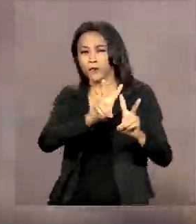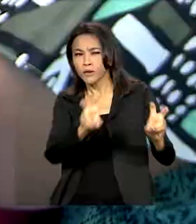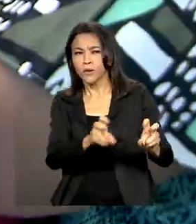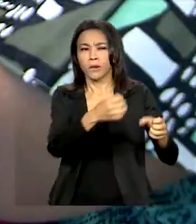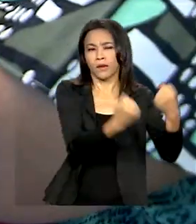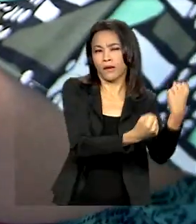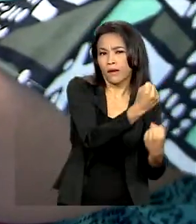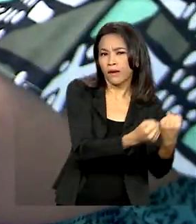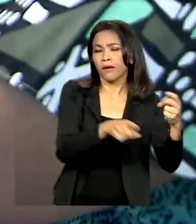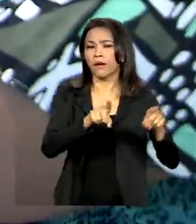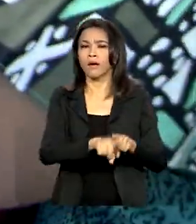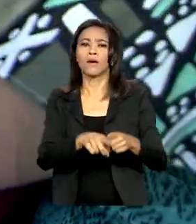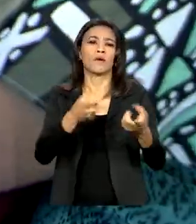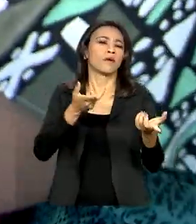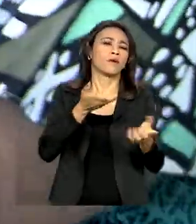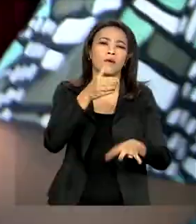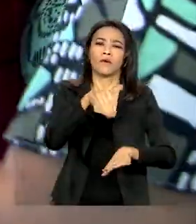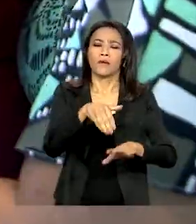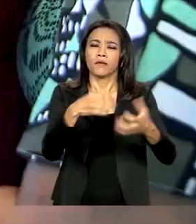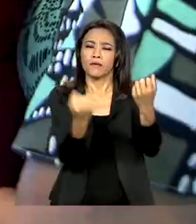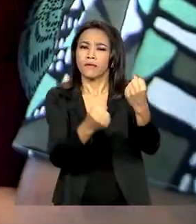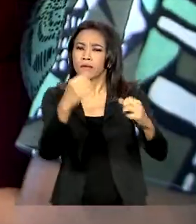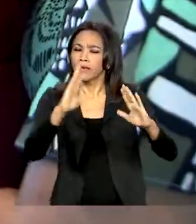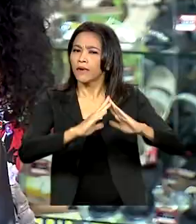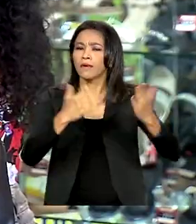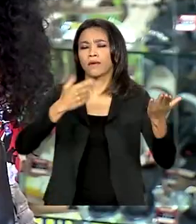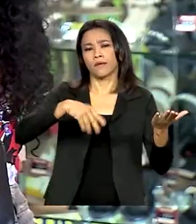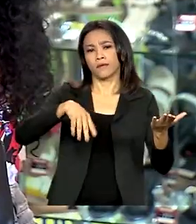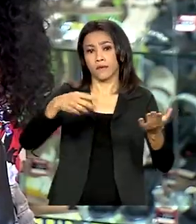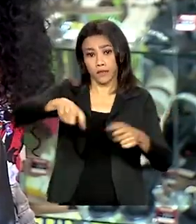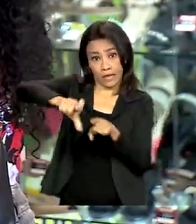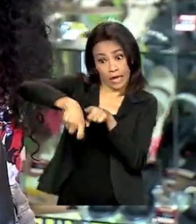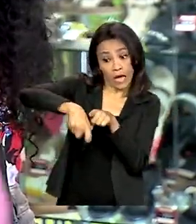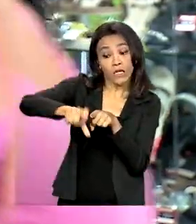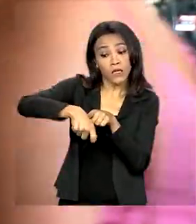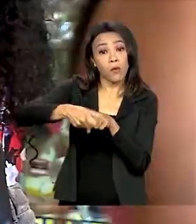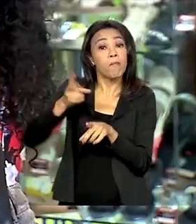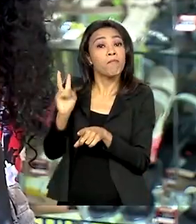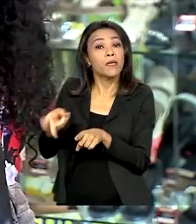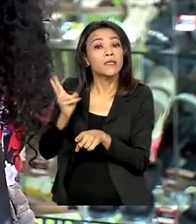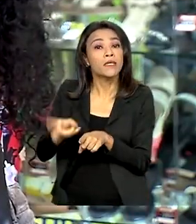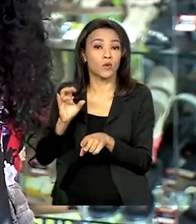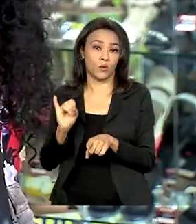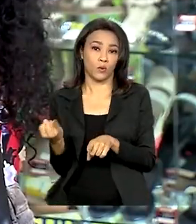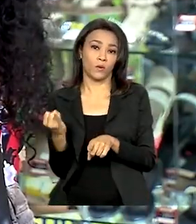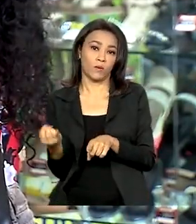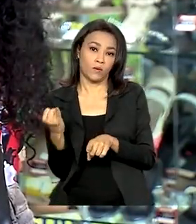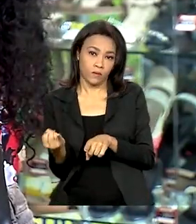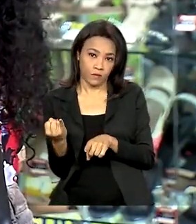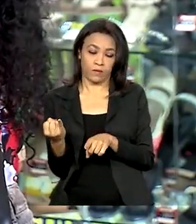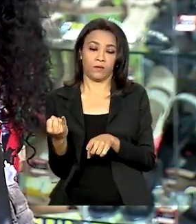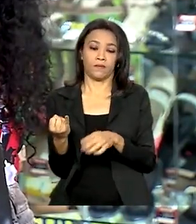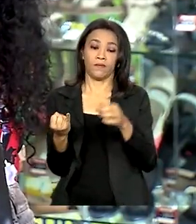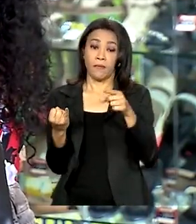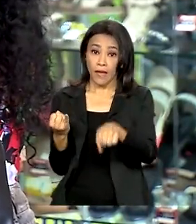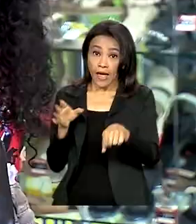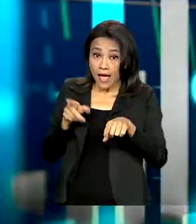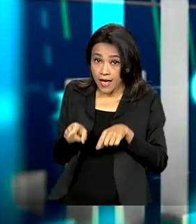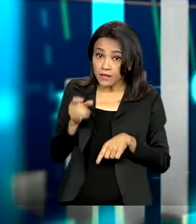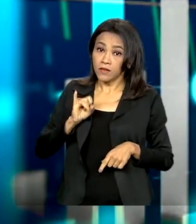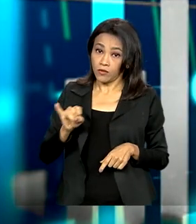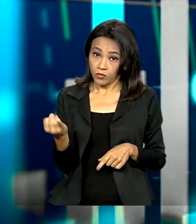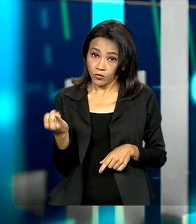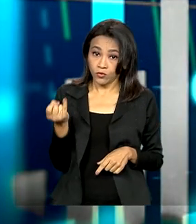carros e até mesmo no cartão de crédito. Então, o entendimento foi pela manutenção da taxa. E, de certa forma, essa manutenção